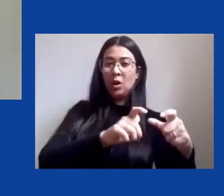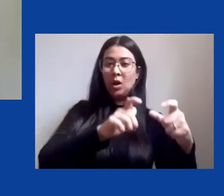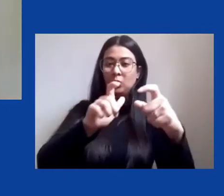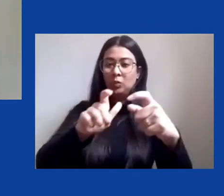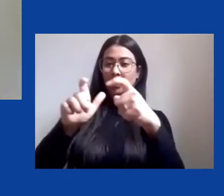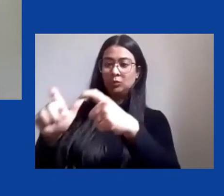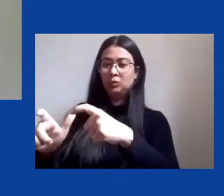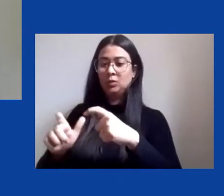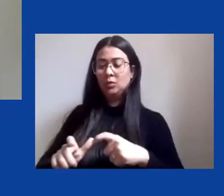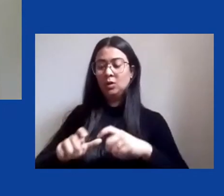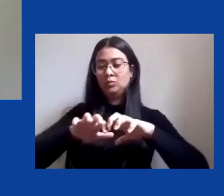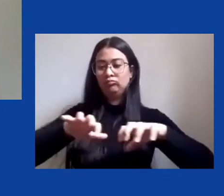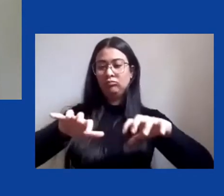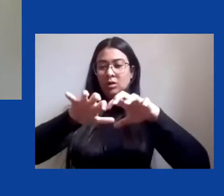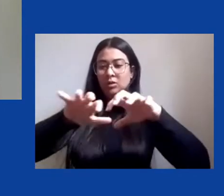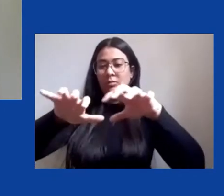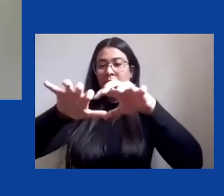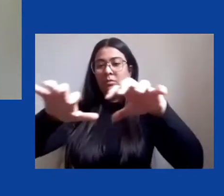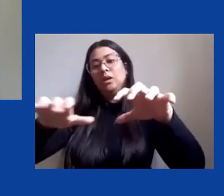o mundo natural.